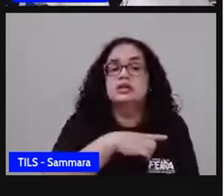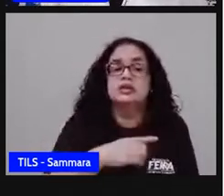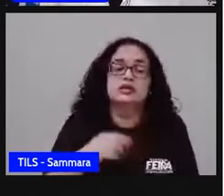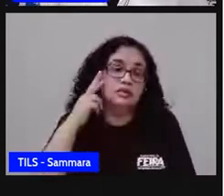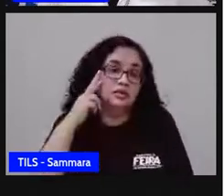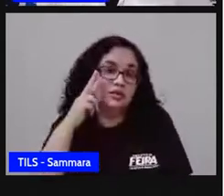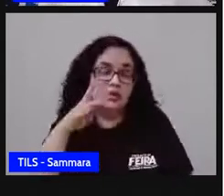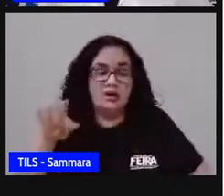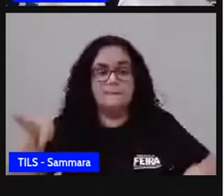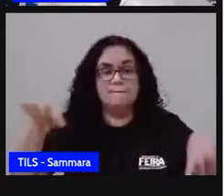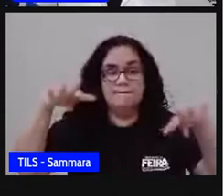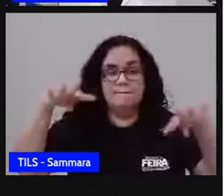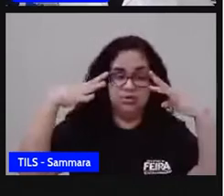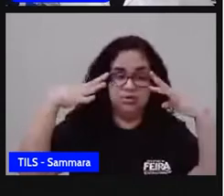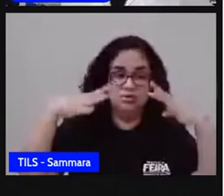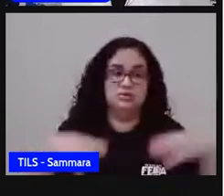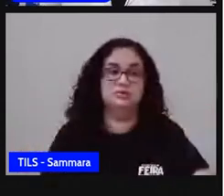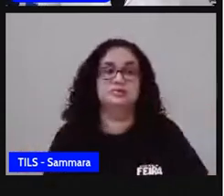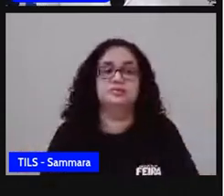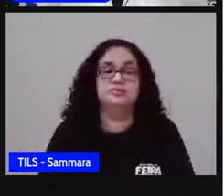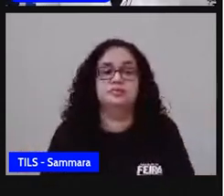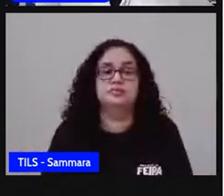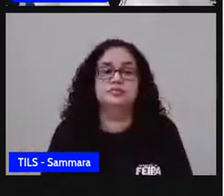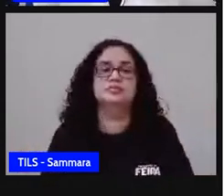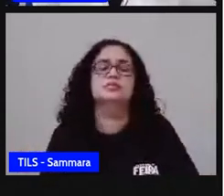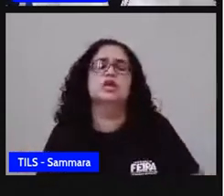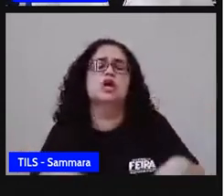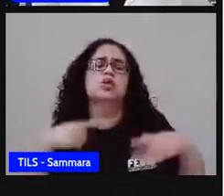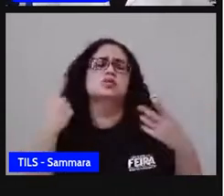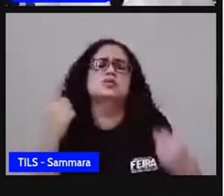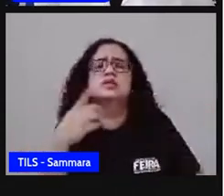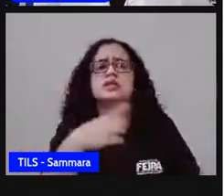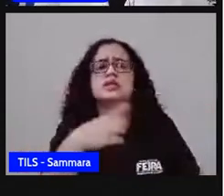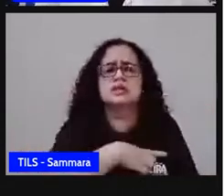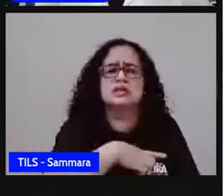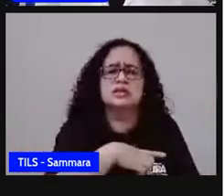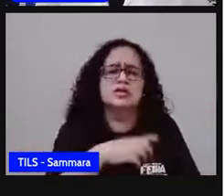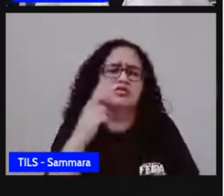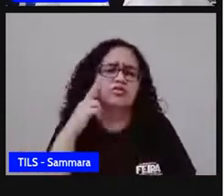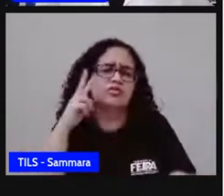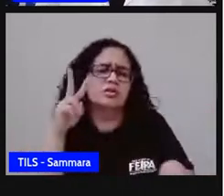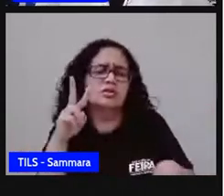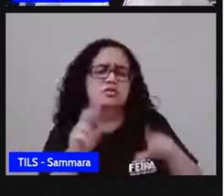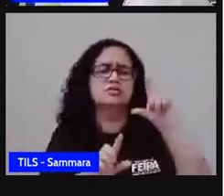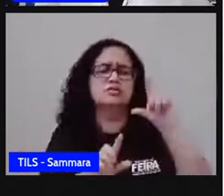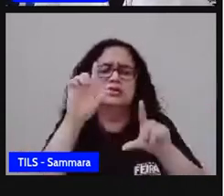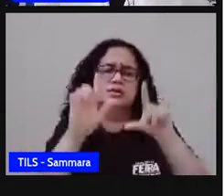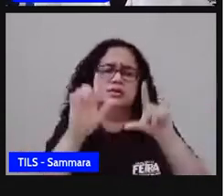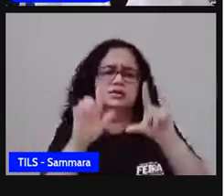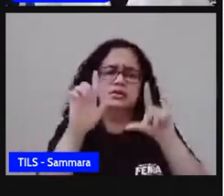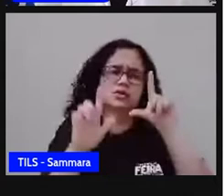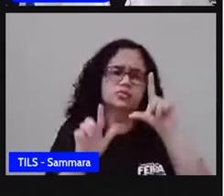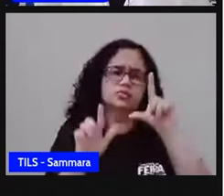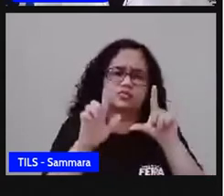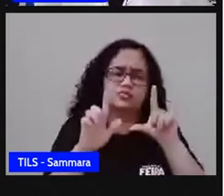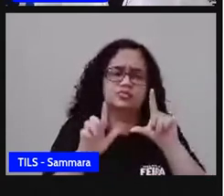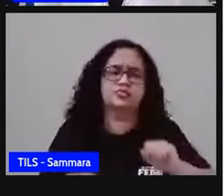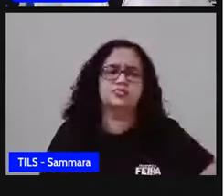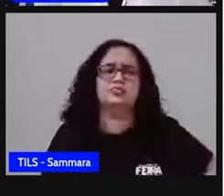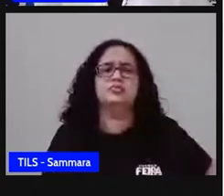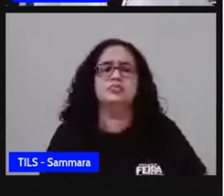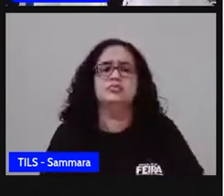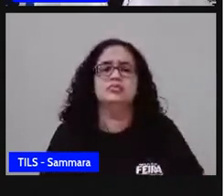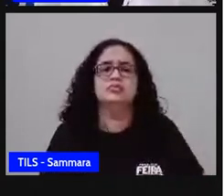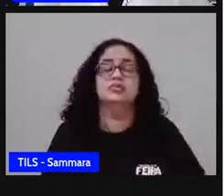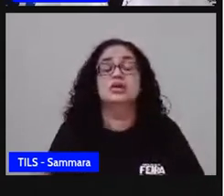e fica atento, ou atenta, né? Quando você estiver vendo notícias de TV, ou até mesmo alguma